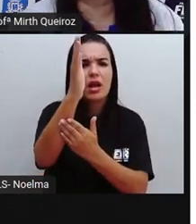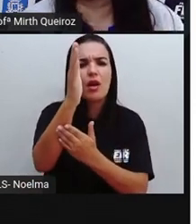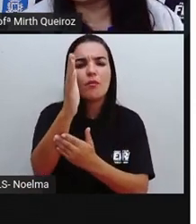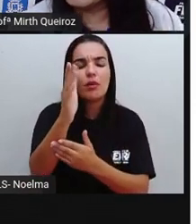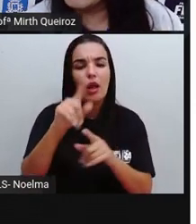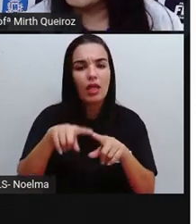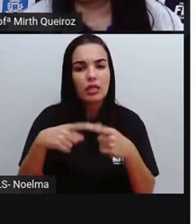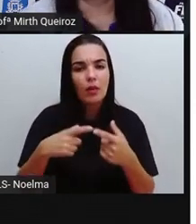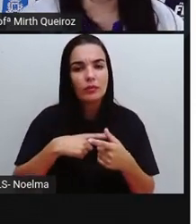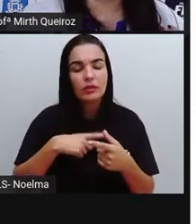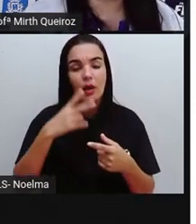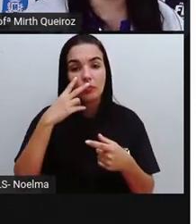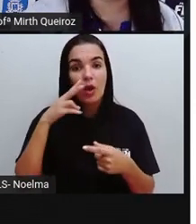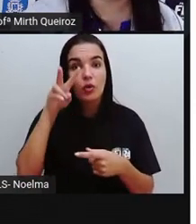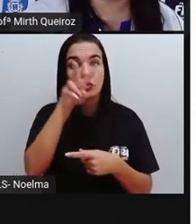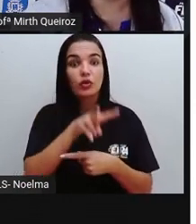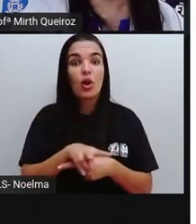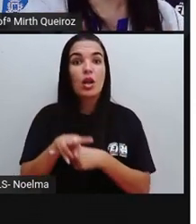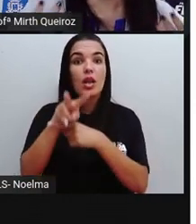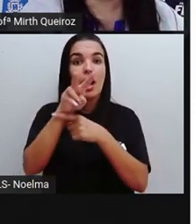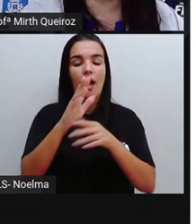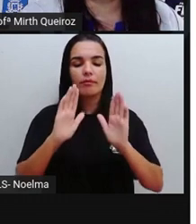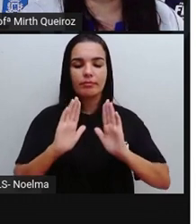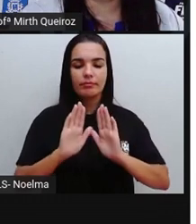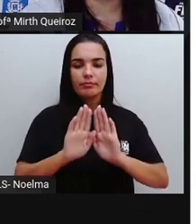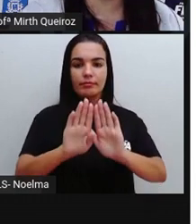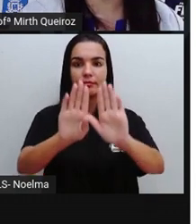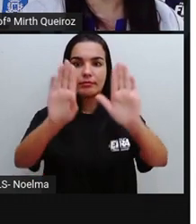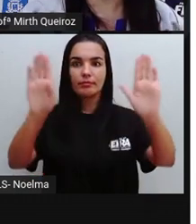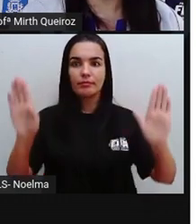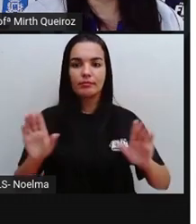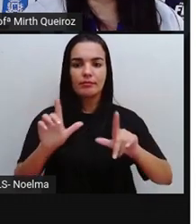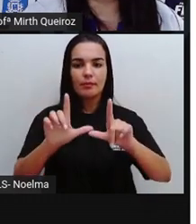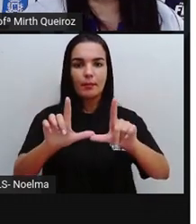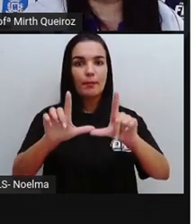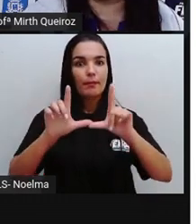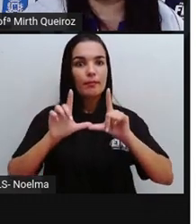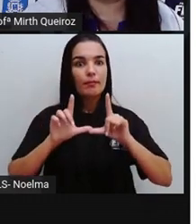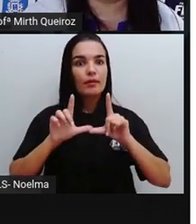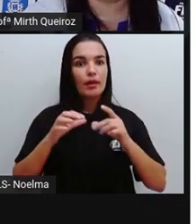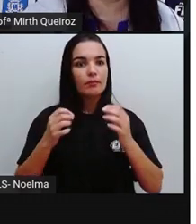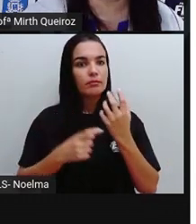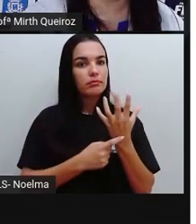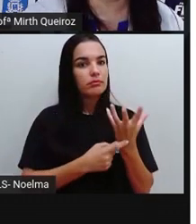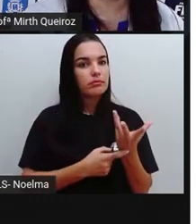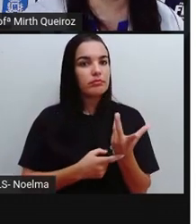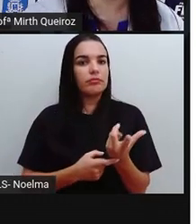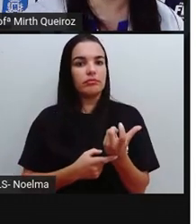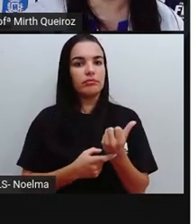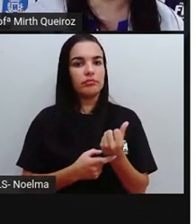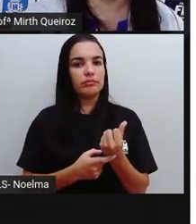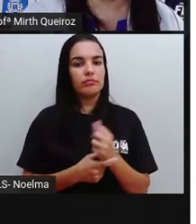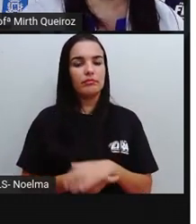direcionar o nosso olhar diante daquela imagem, diante daquela obra de arte.